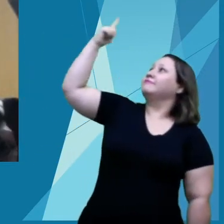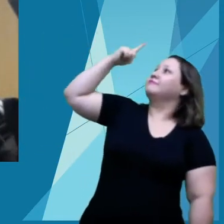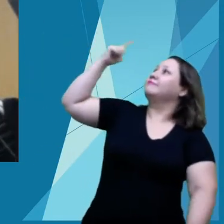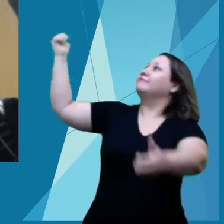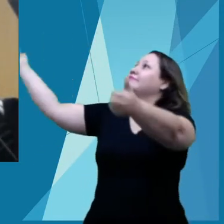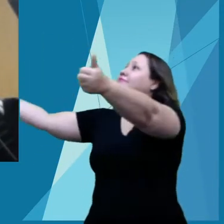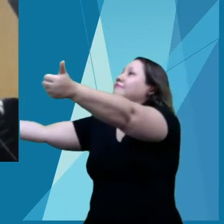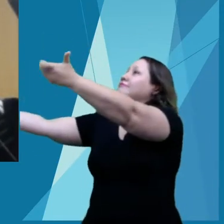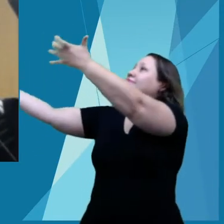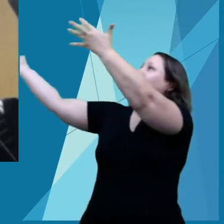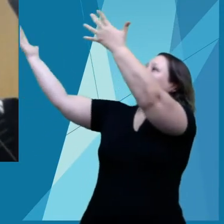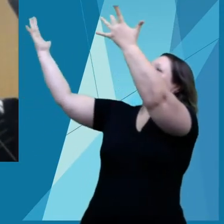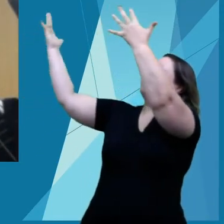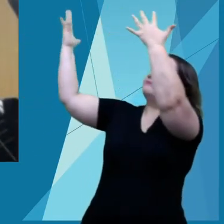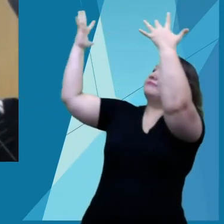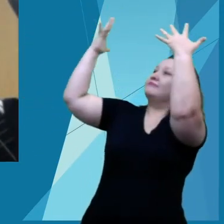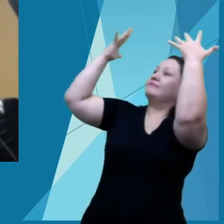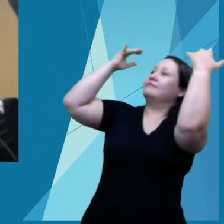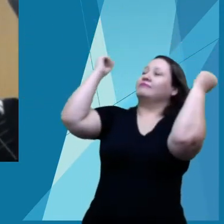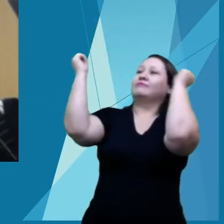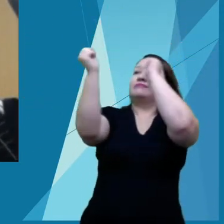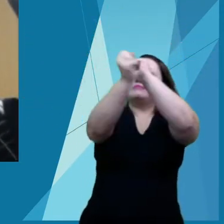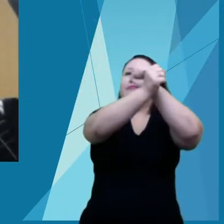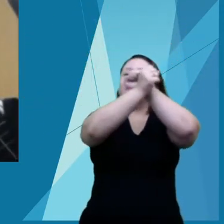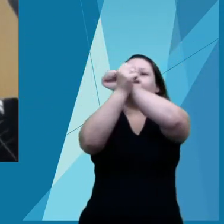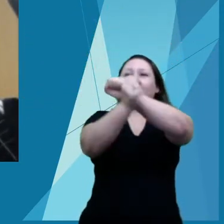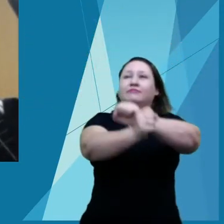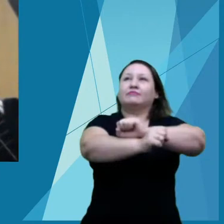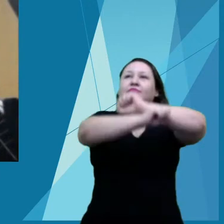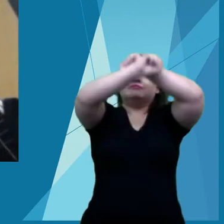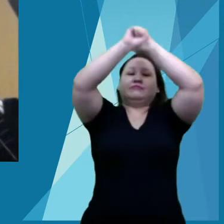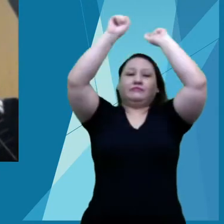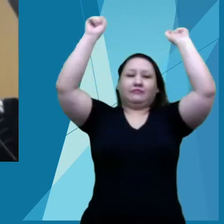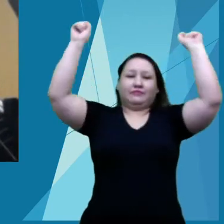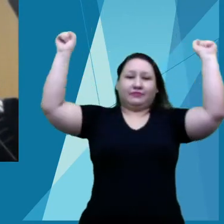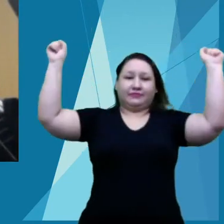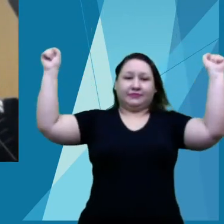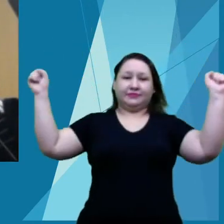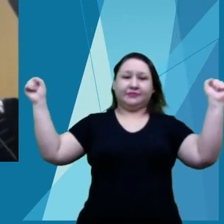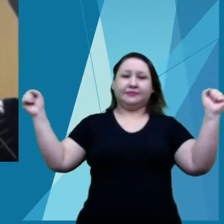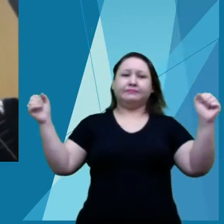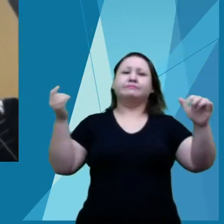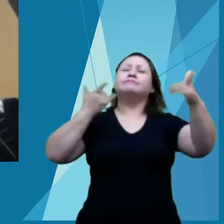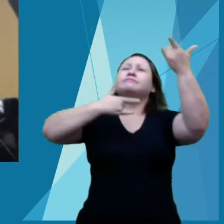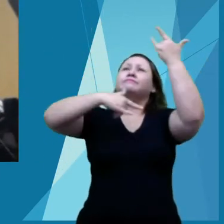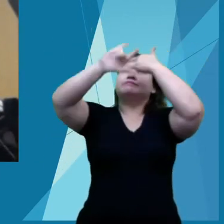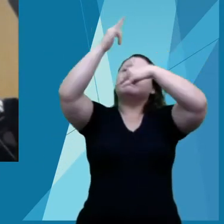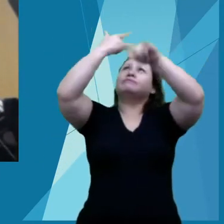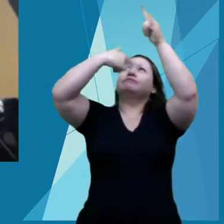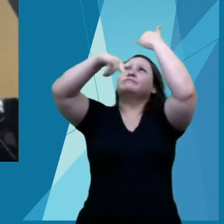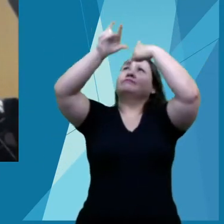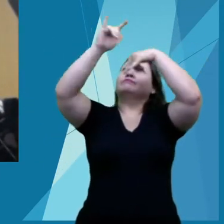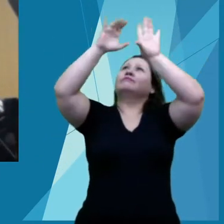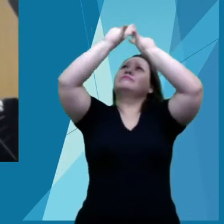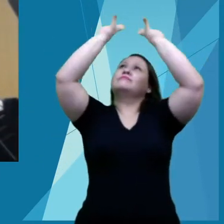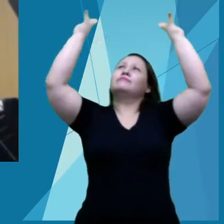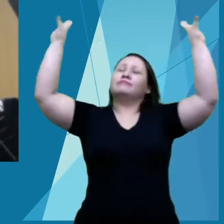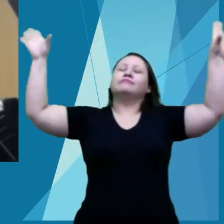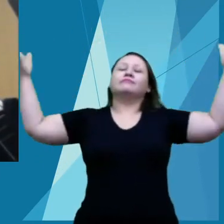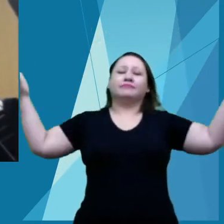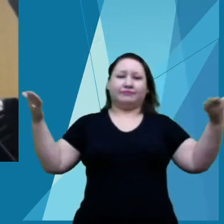Se o penhor dessa igualdade conseguimos